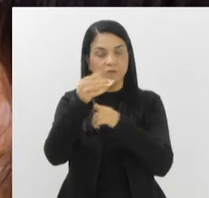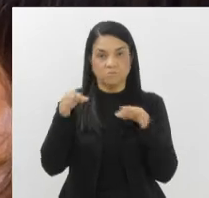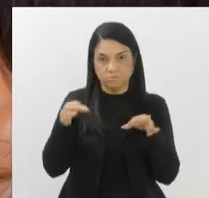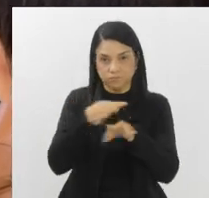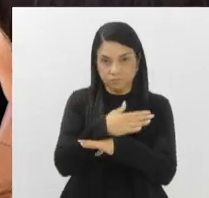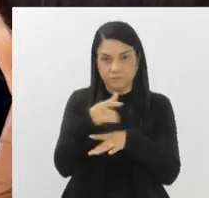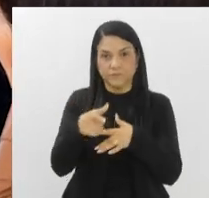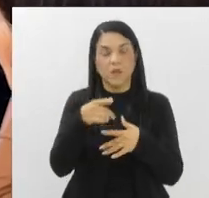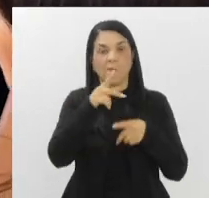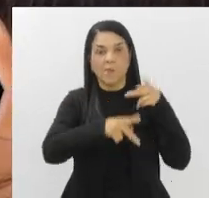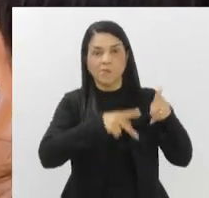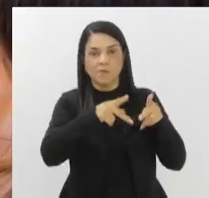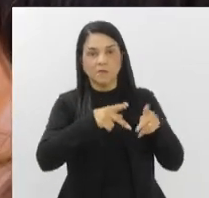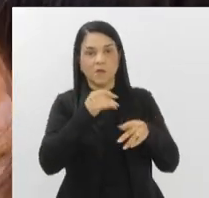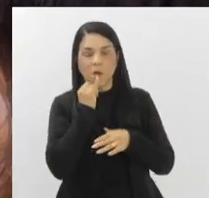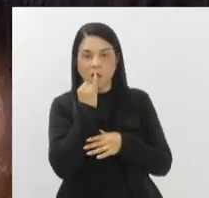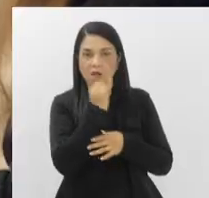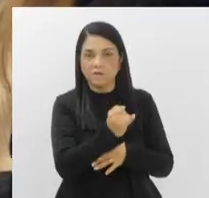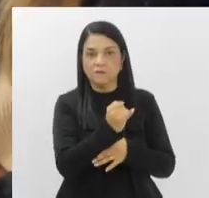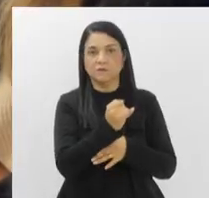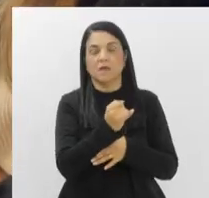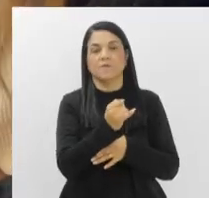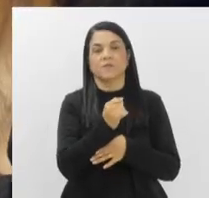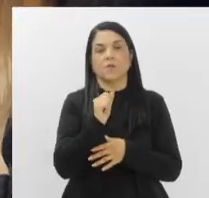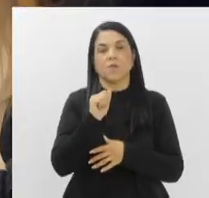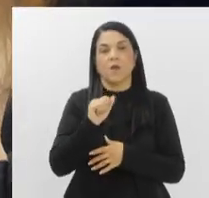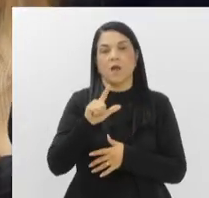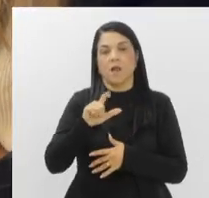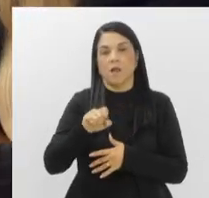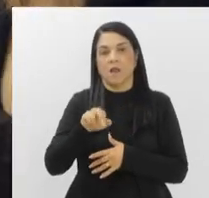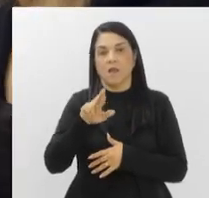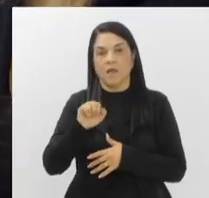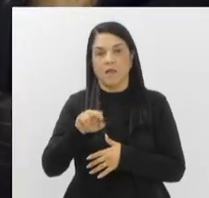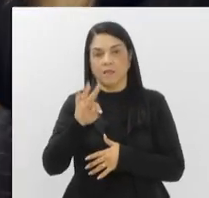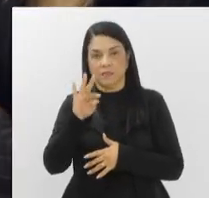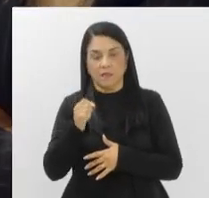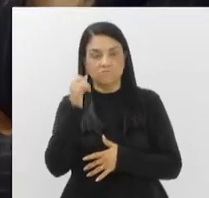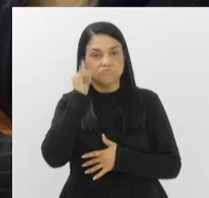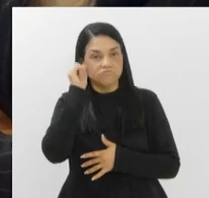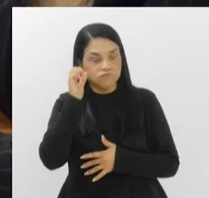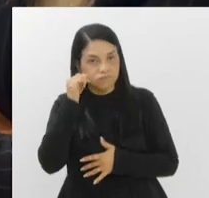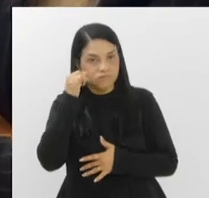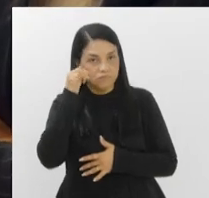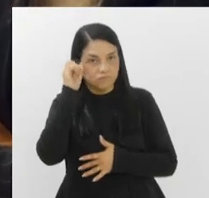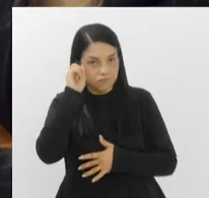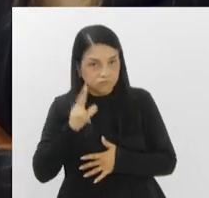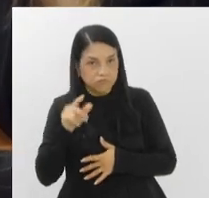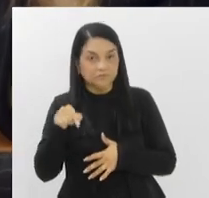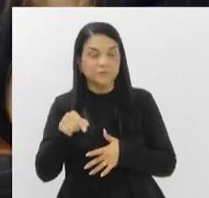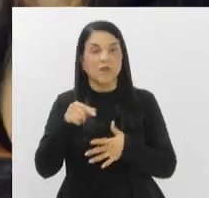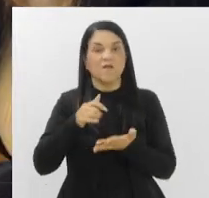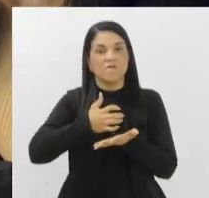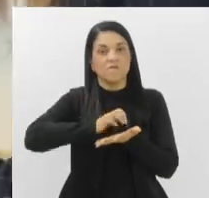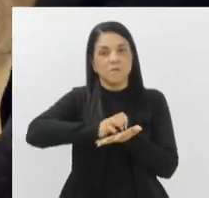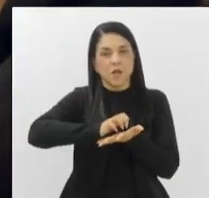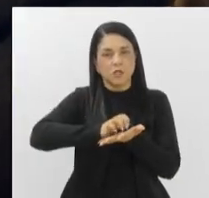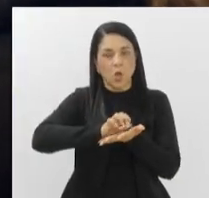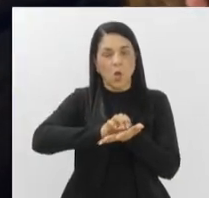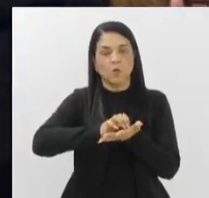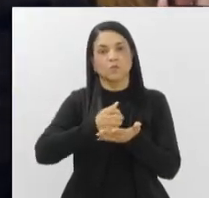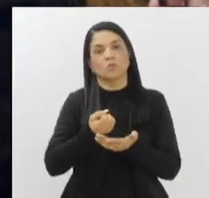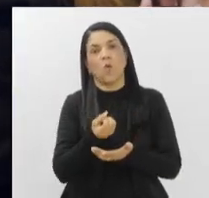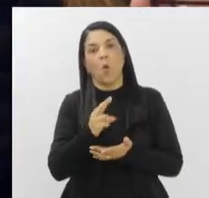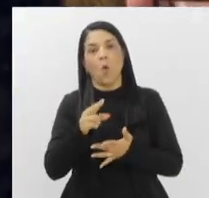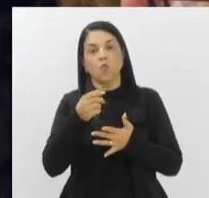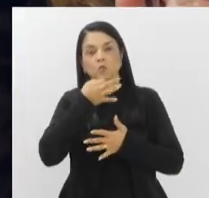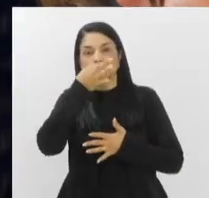população receberá os alertas da mesma forma, além de avisos vibratórios e sonoros, mesmo que o aparelho esteja em modo silencioso.